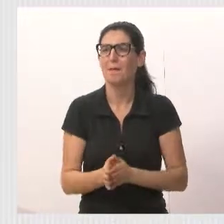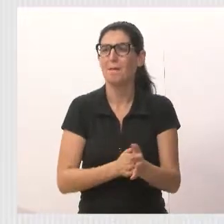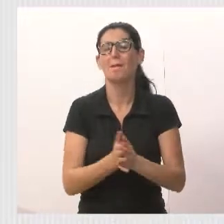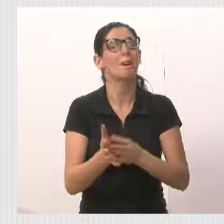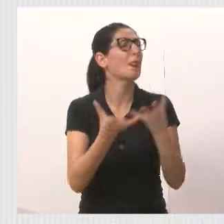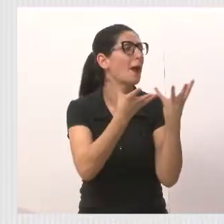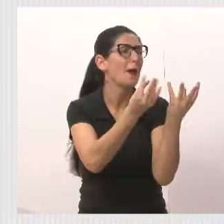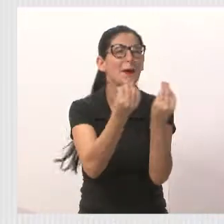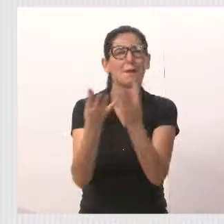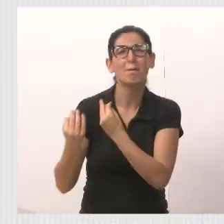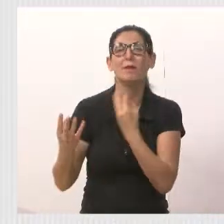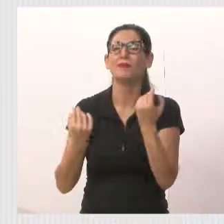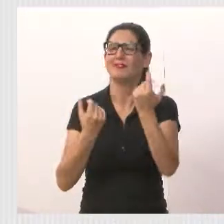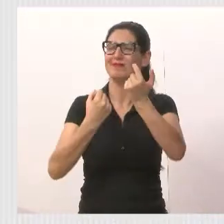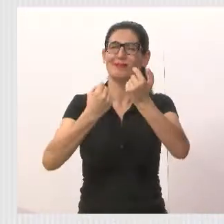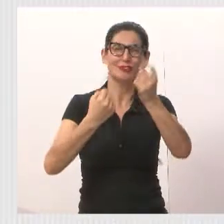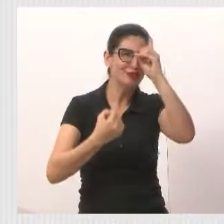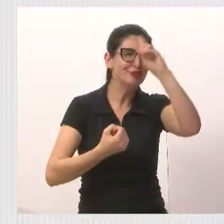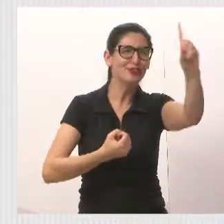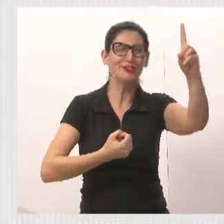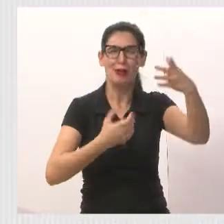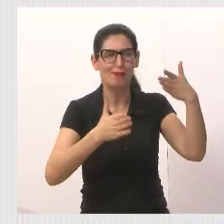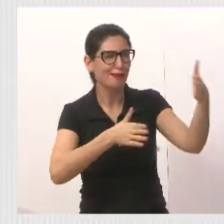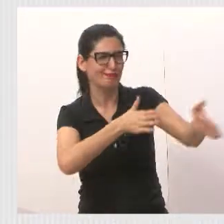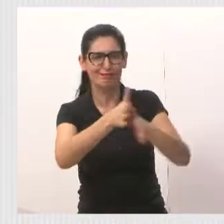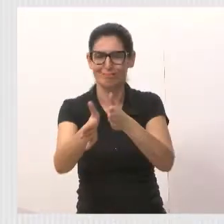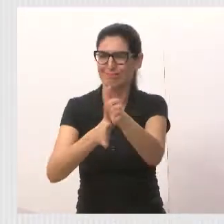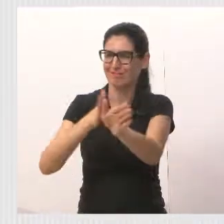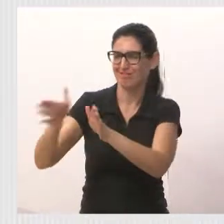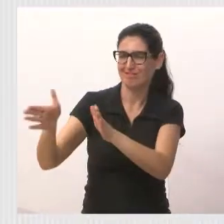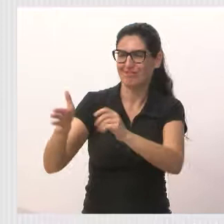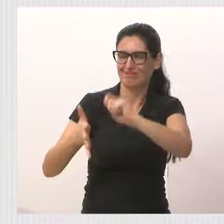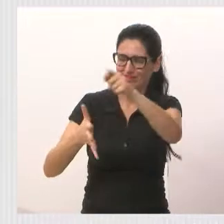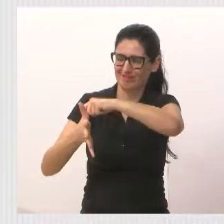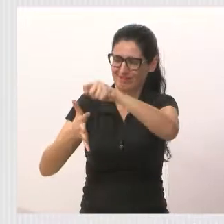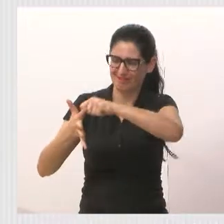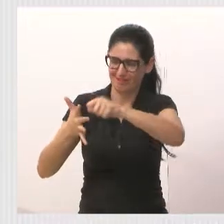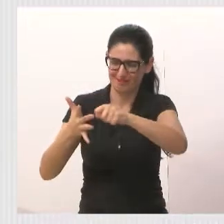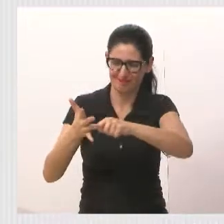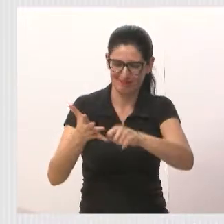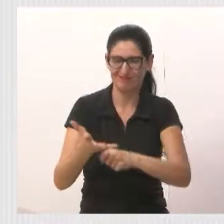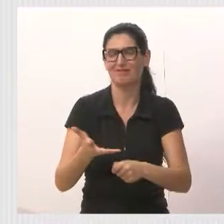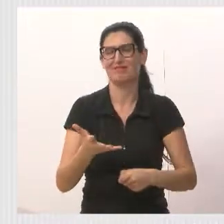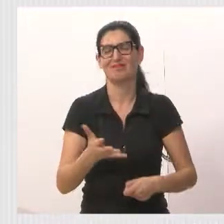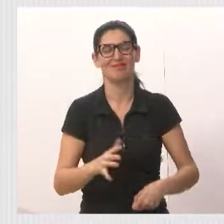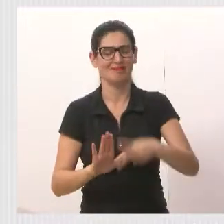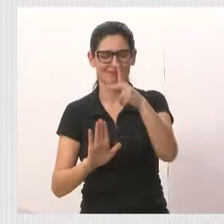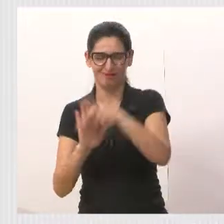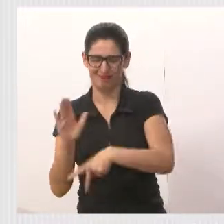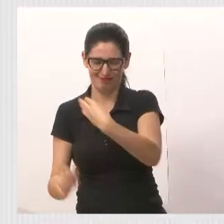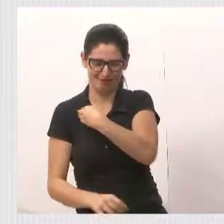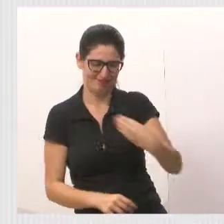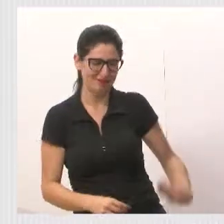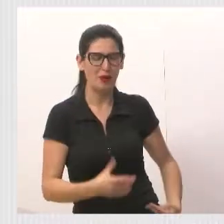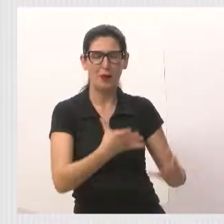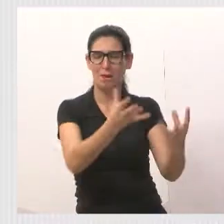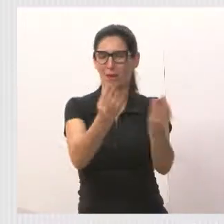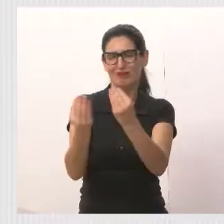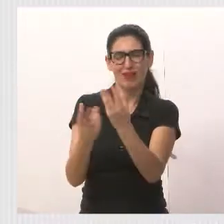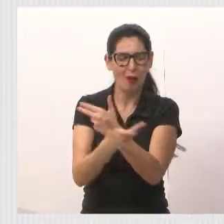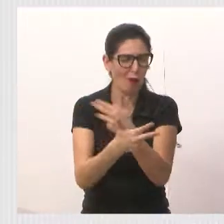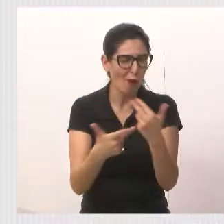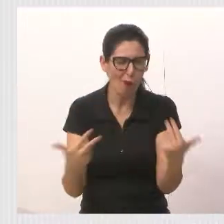dentro do território de política pública do nosso município. Então, são muitas